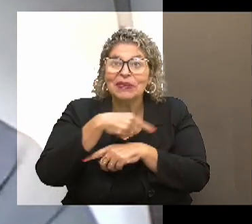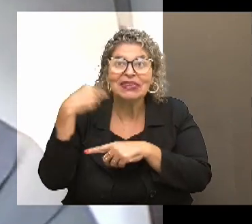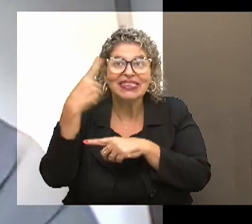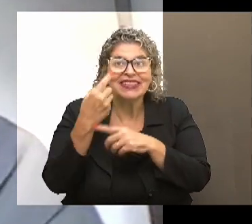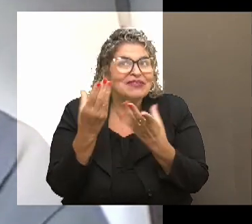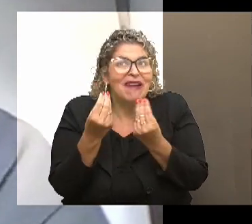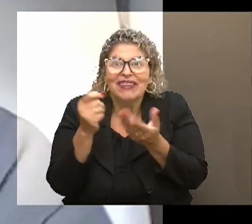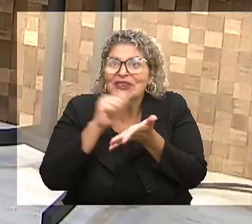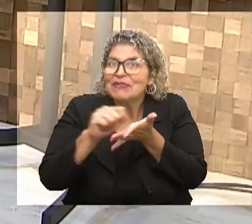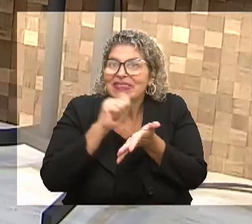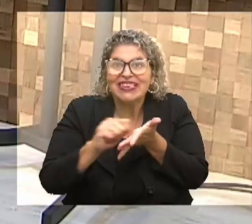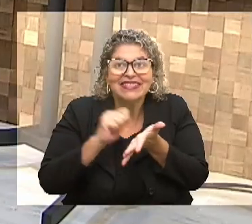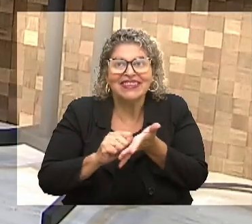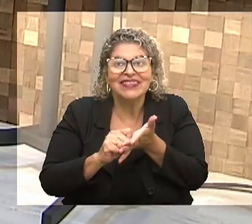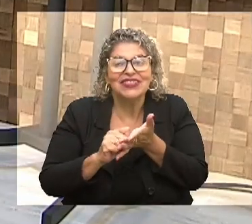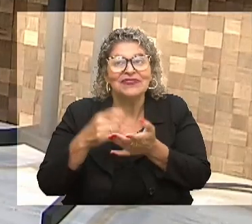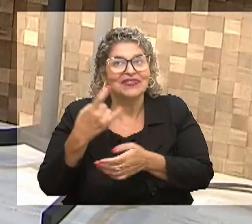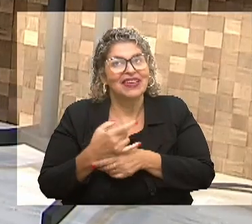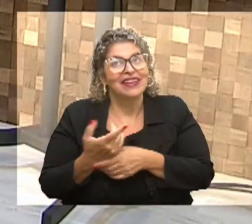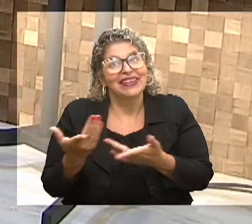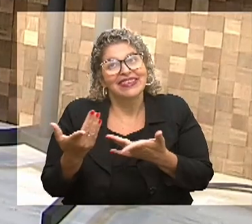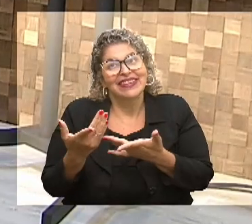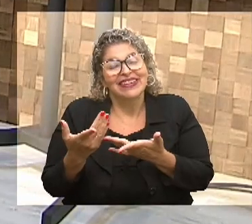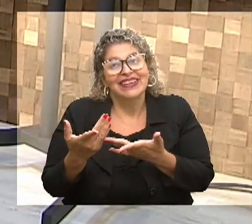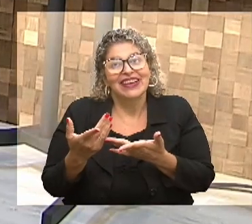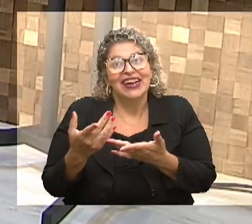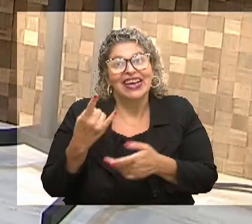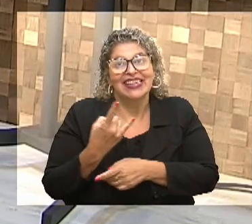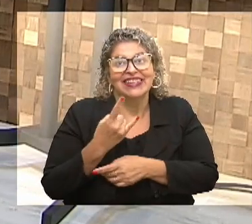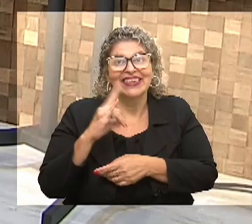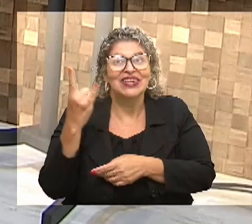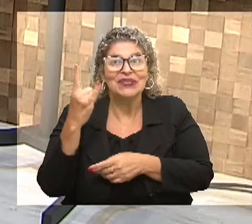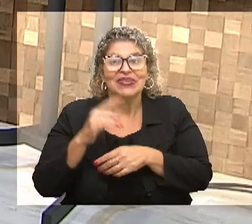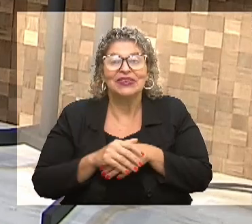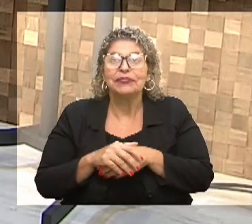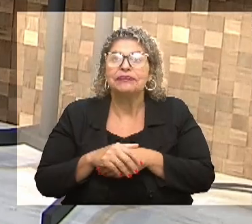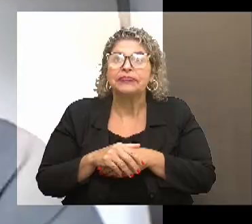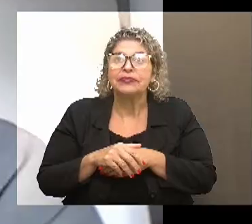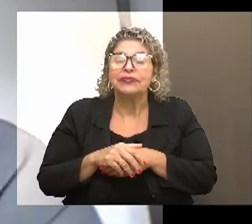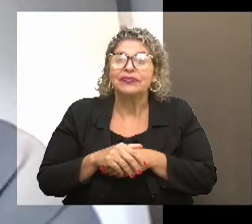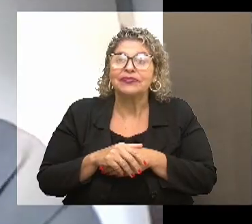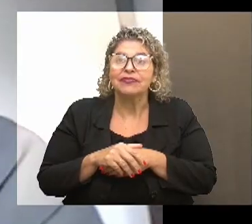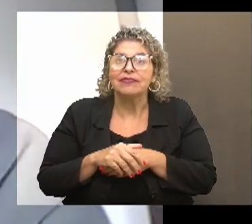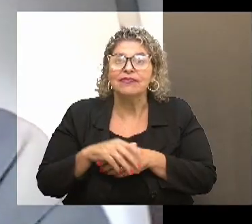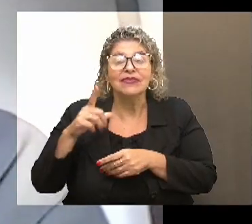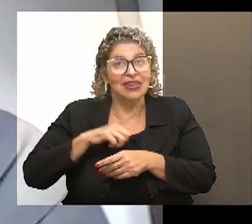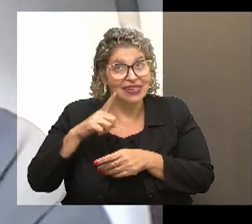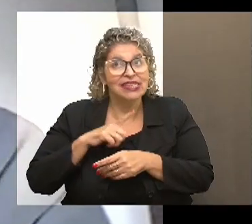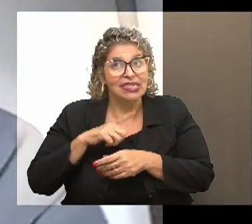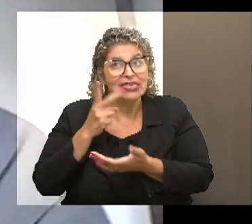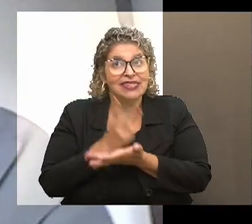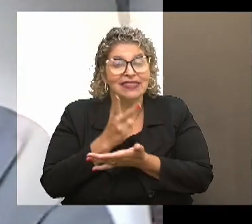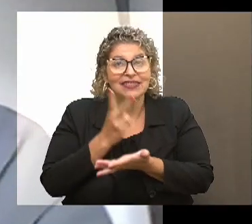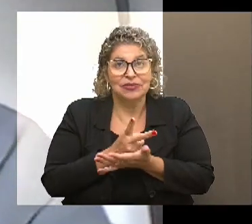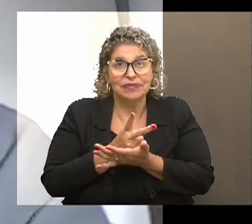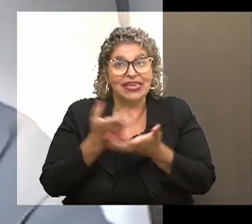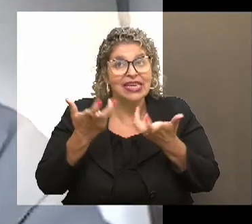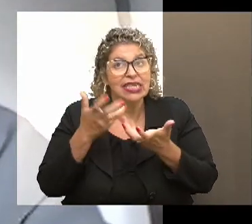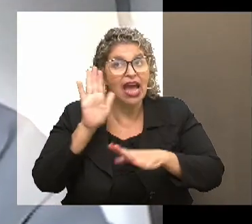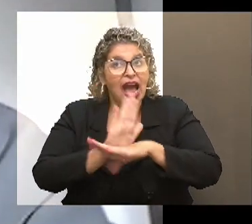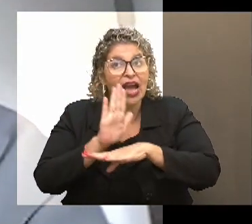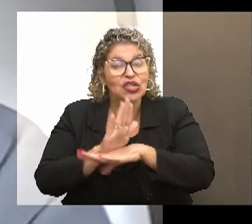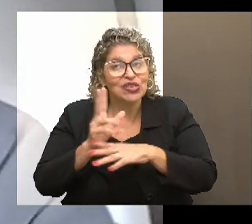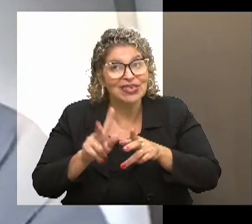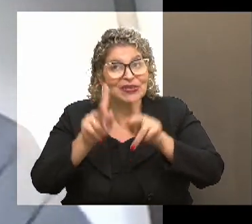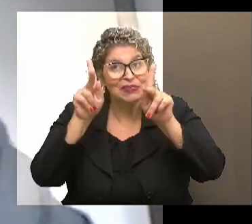escrever. A última iniciativa, e aí já te devolvo a palavra, Luceno, foi que a gente sempre também queria ajudar essas